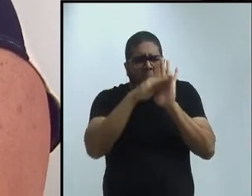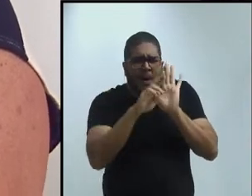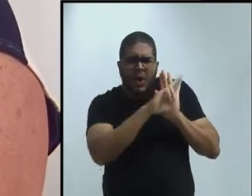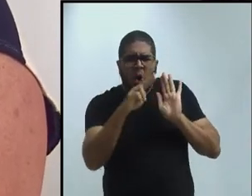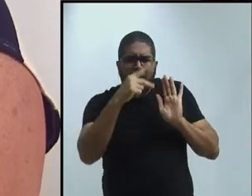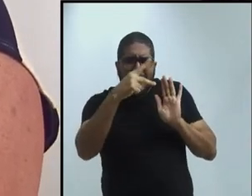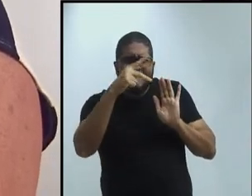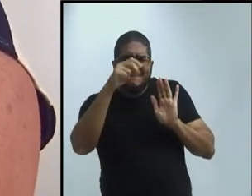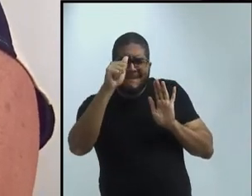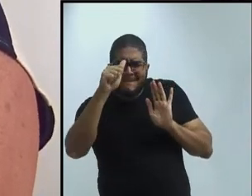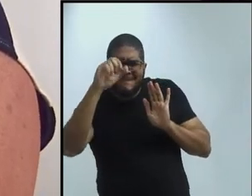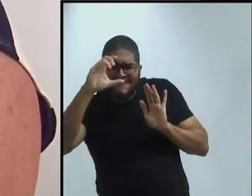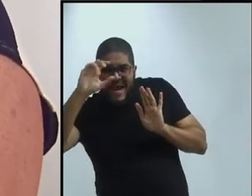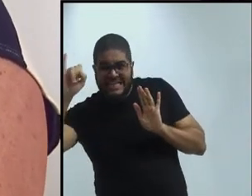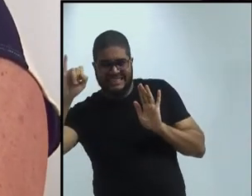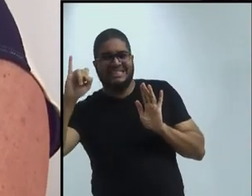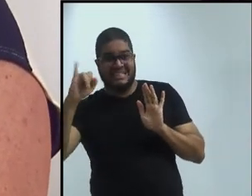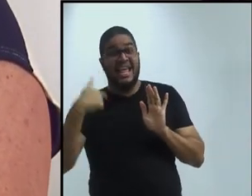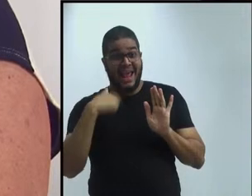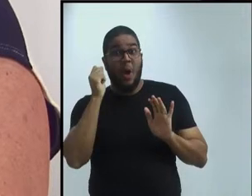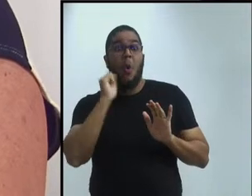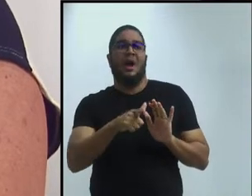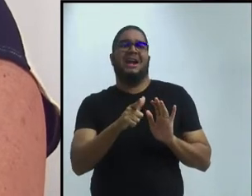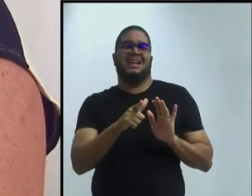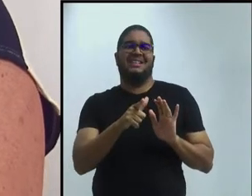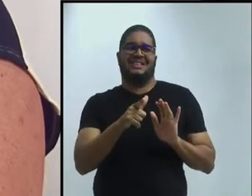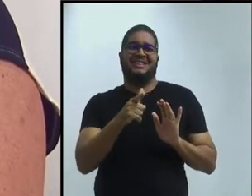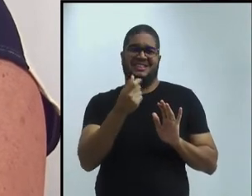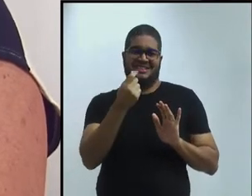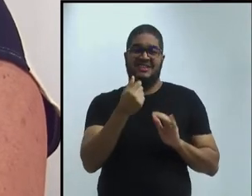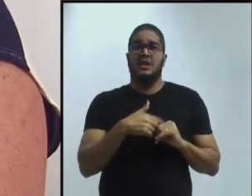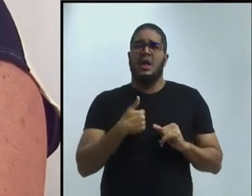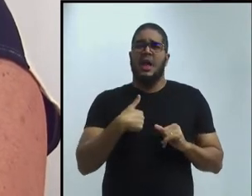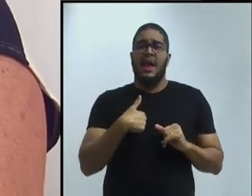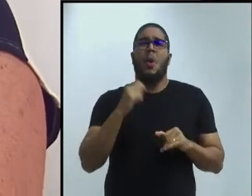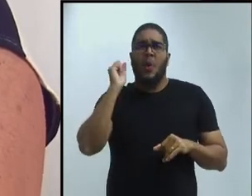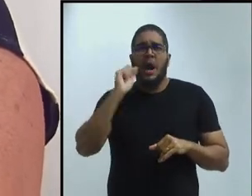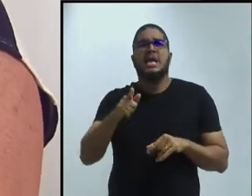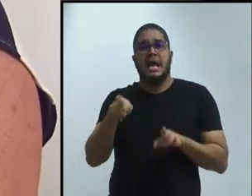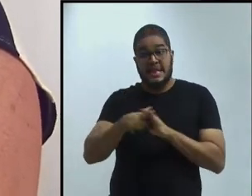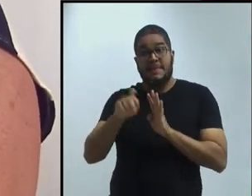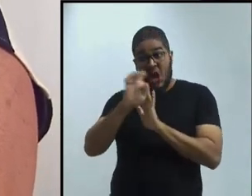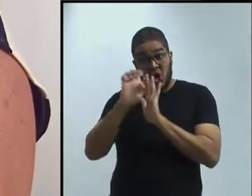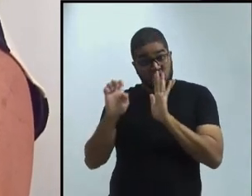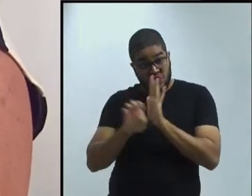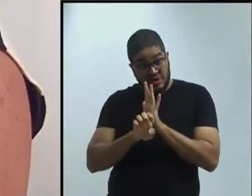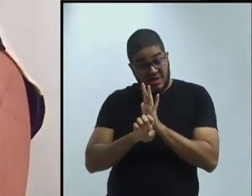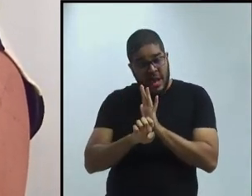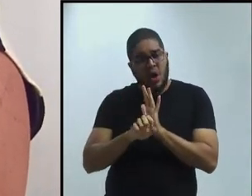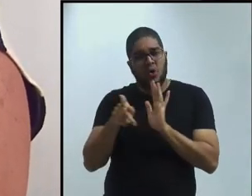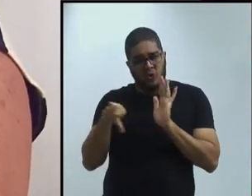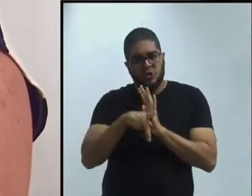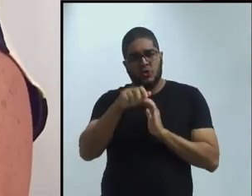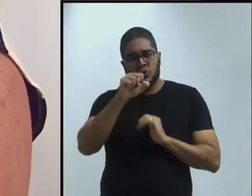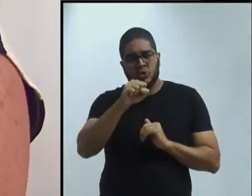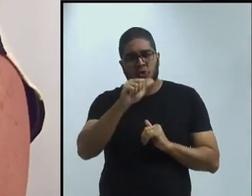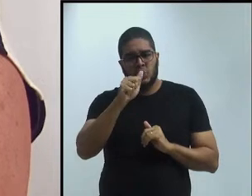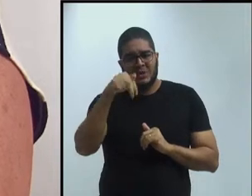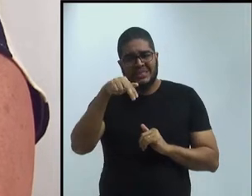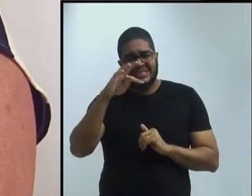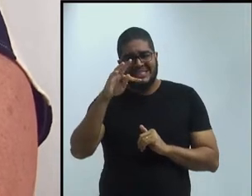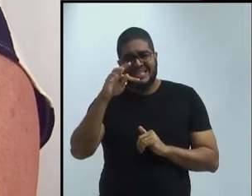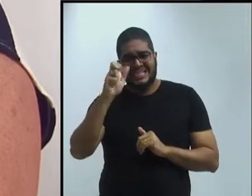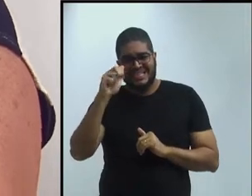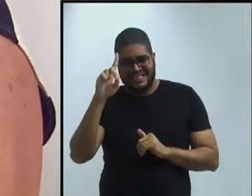E eu ganhei esse edital para passar três meses em Portugal. Mas aí, por culpa do professor Emmanuel